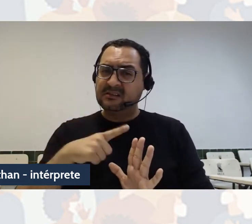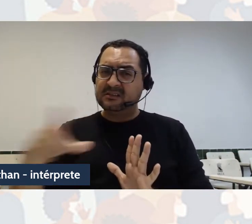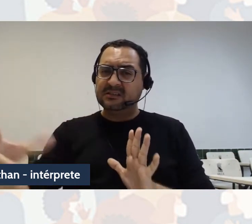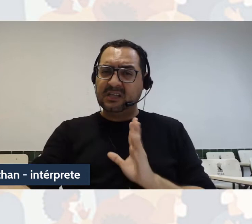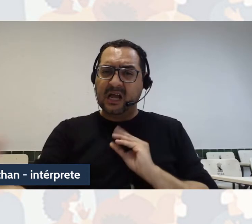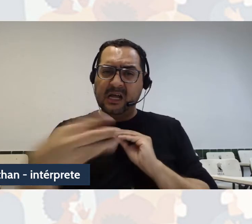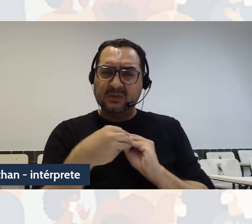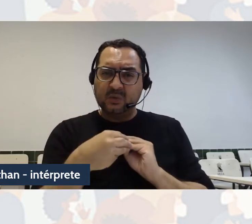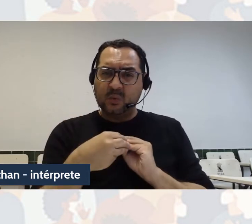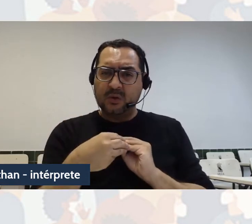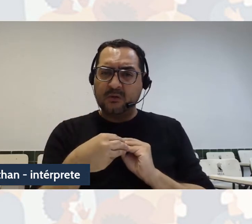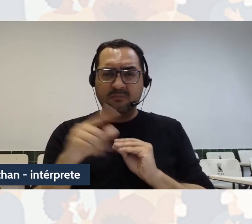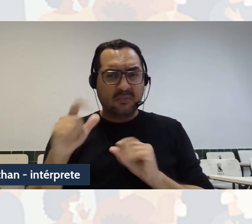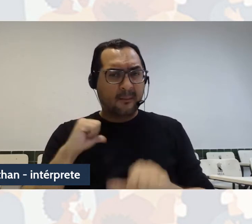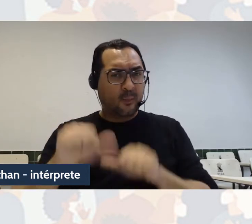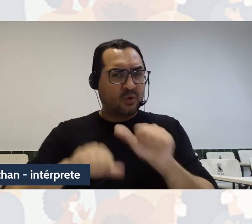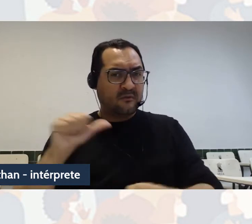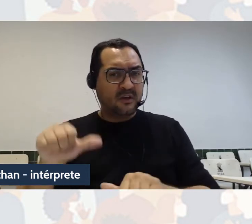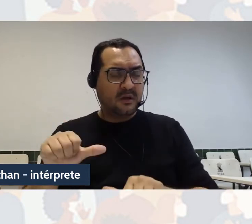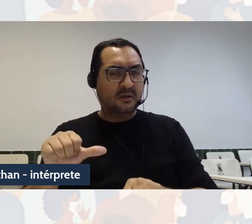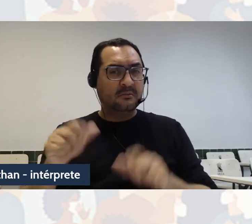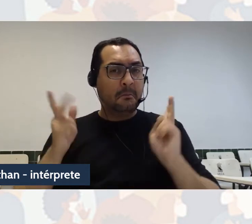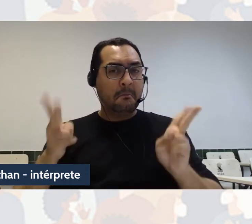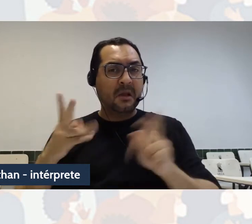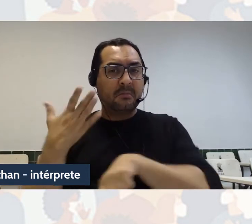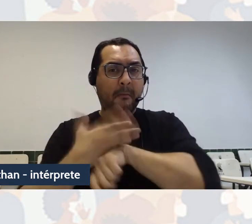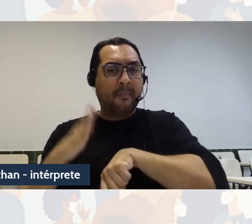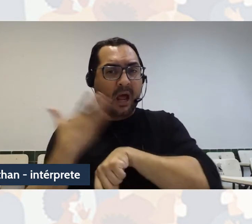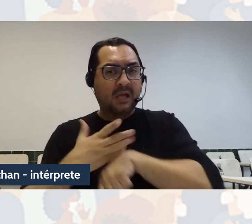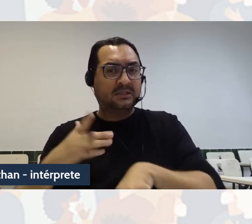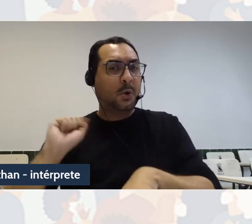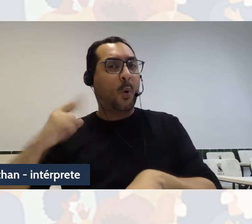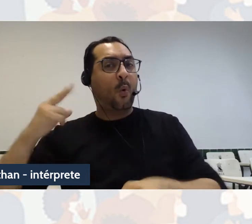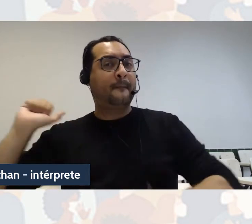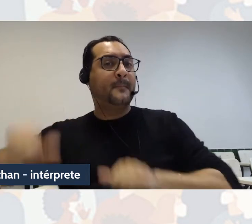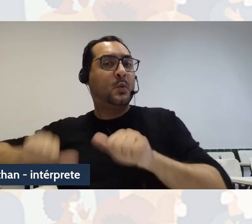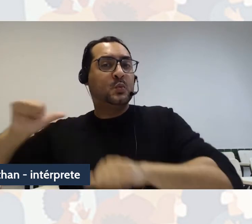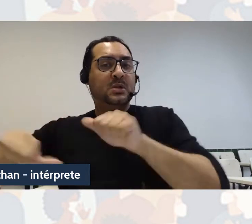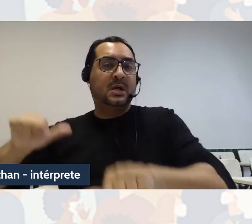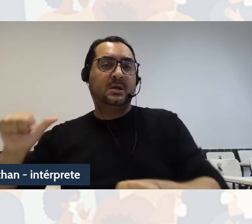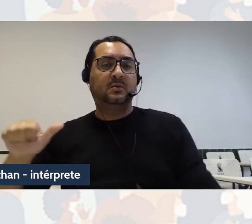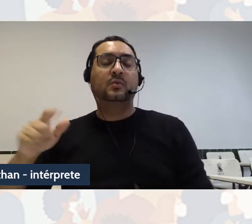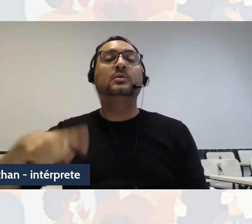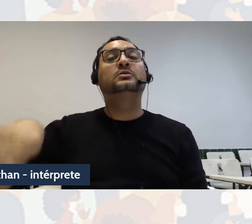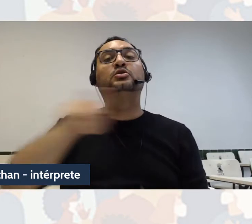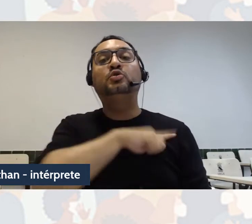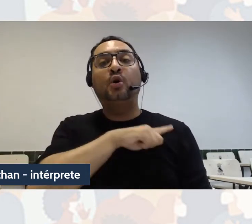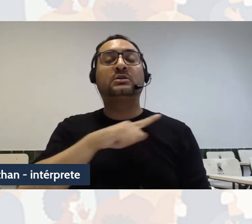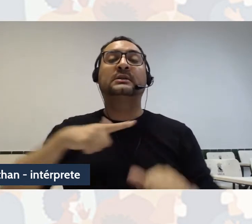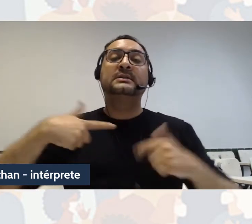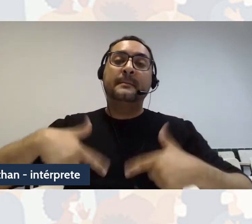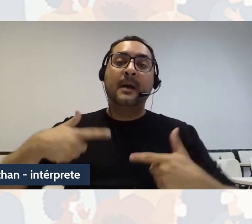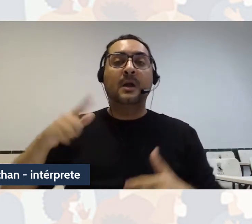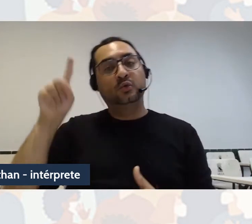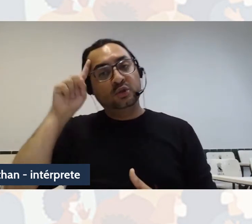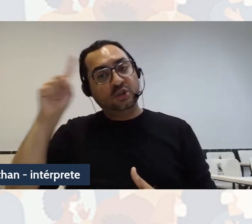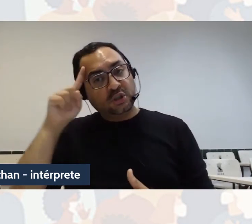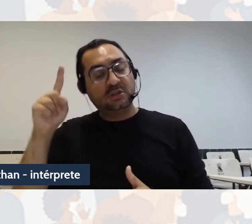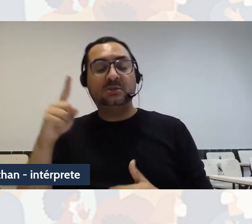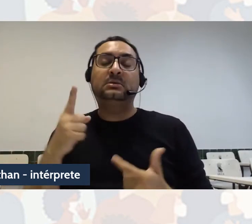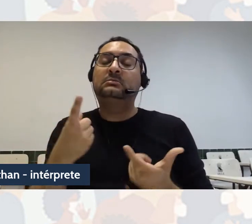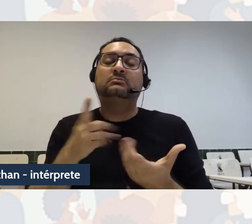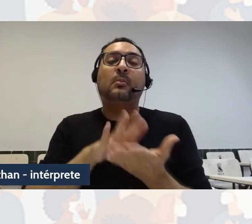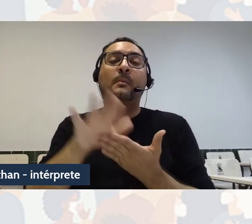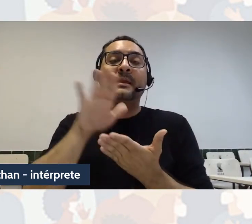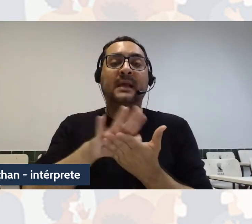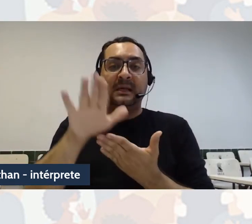modificando esse cenário dessas práticas? Como isso está se materializando nas nossas práticas, nos nossos enunciados? Nós